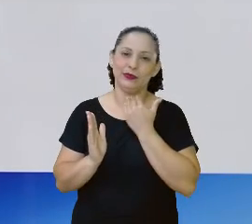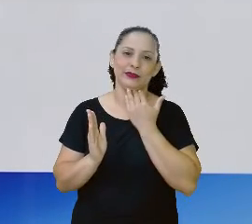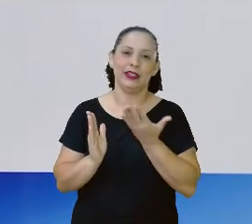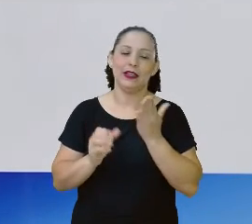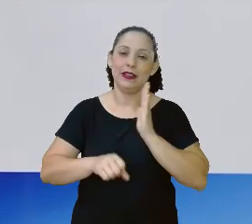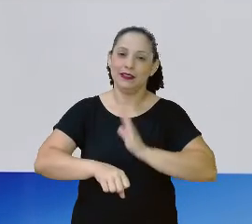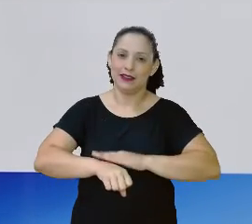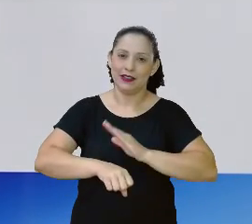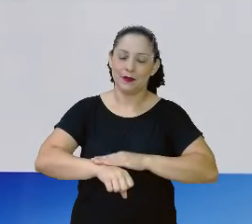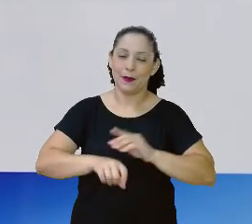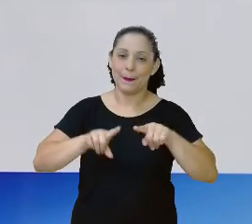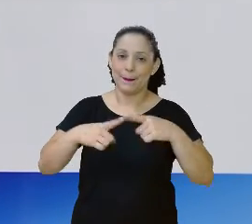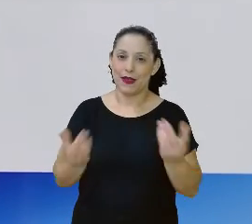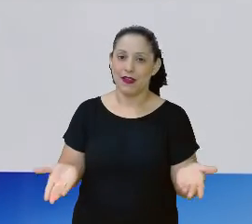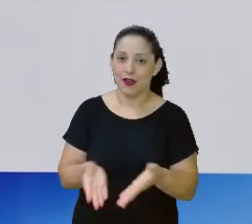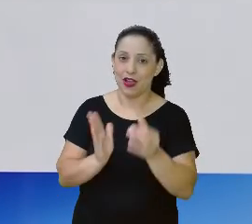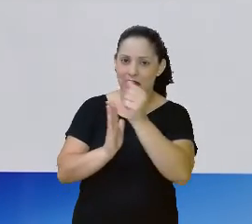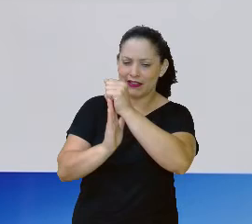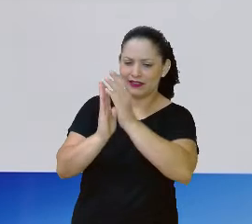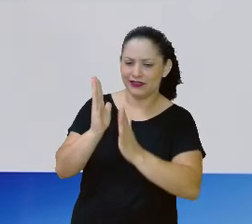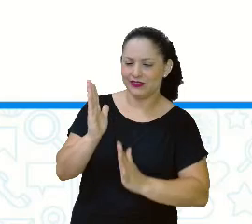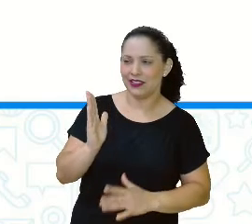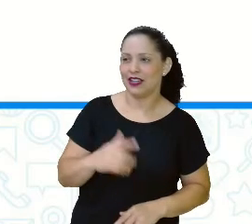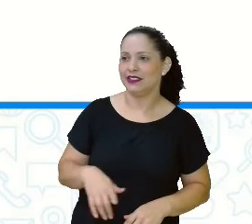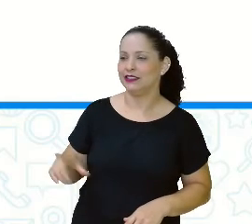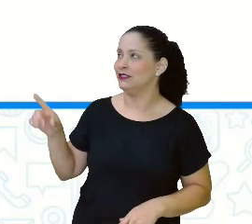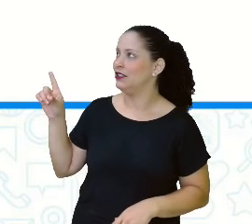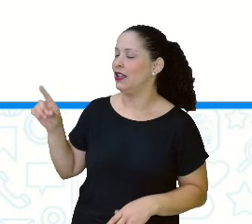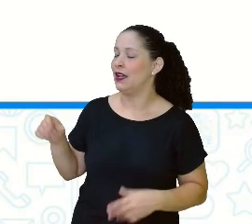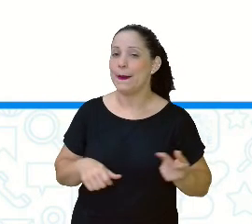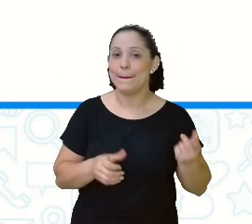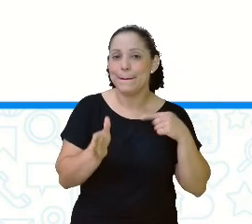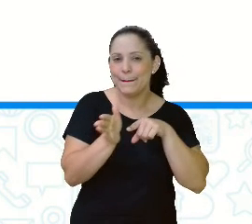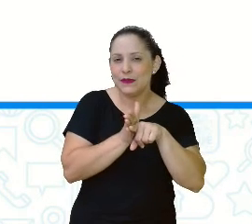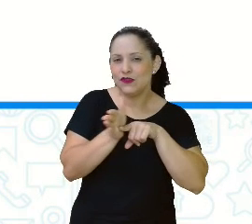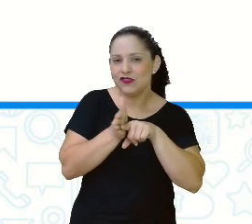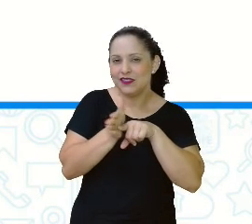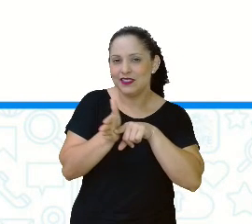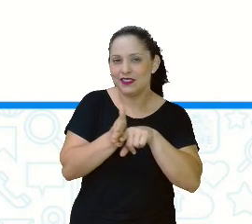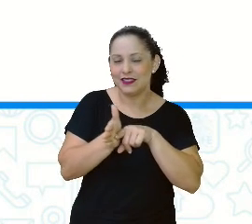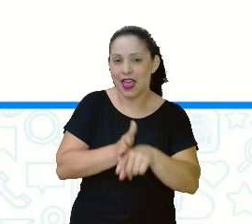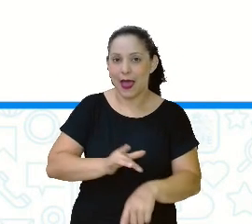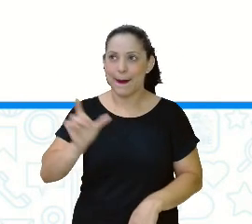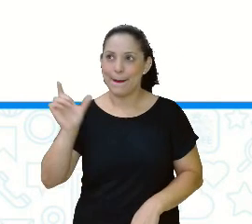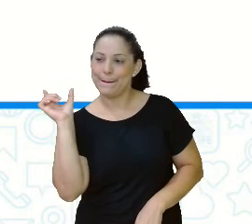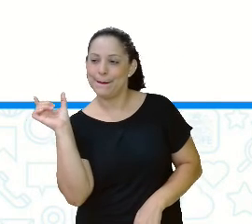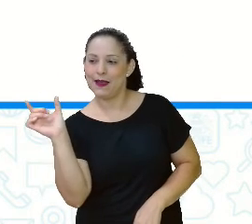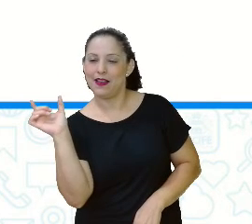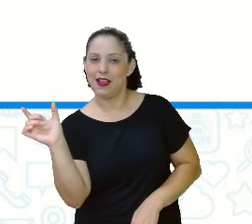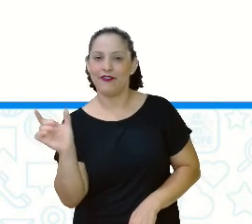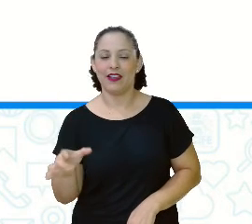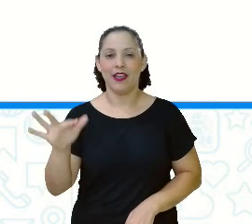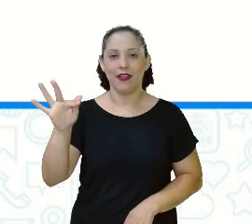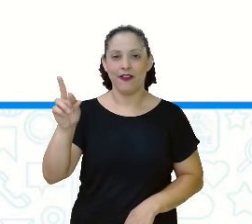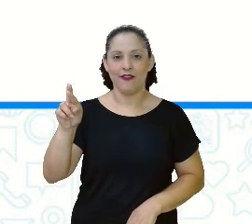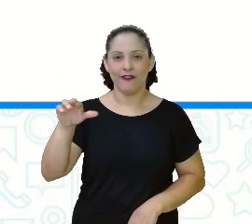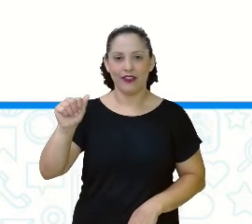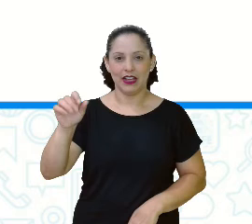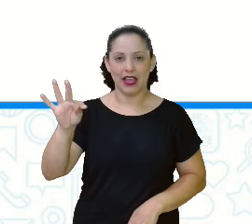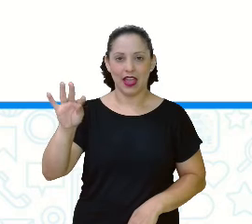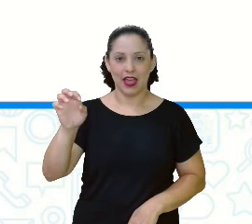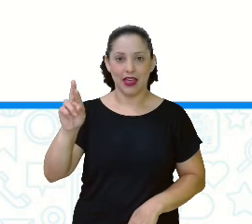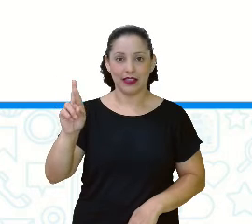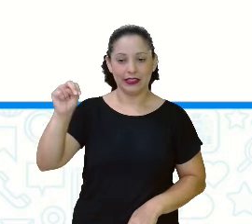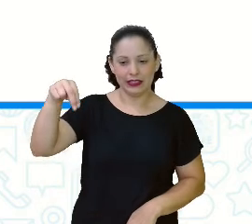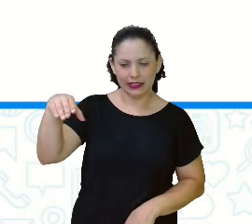vamos para a nossa atividade. Você vai procurar a palavra fraterno no dicionário e vai